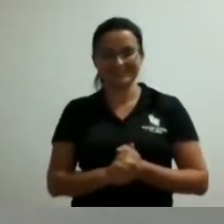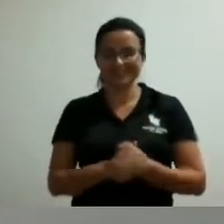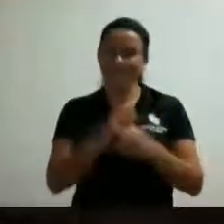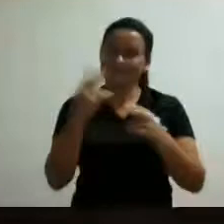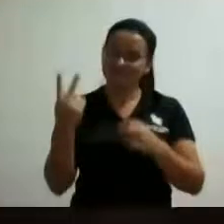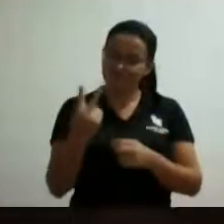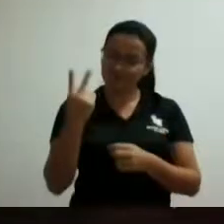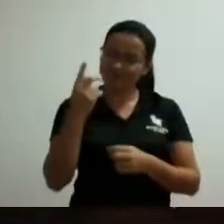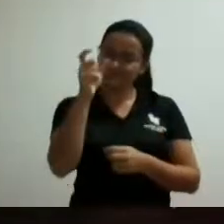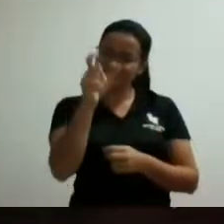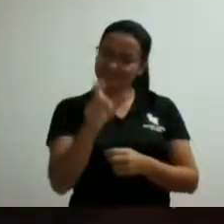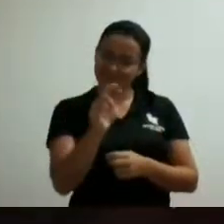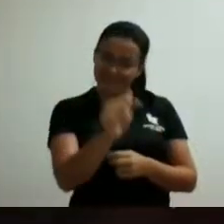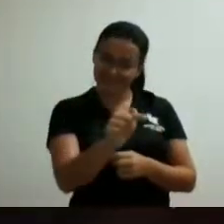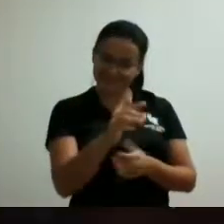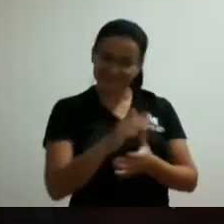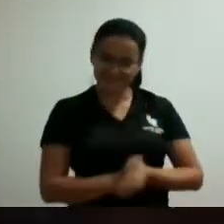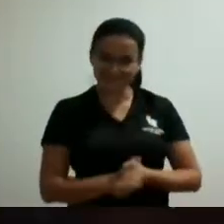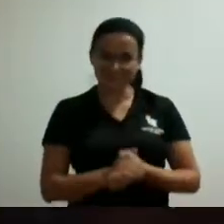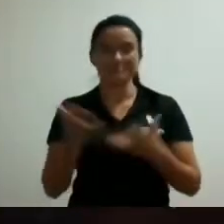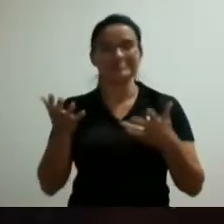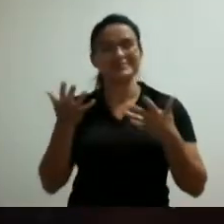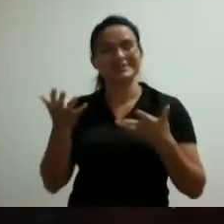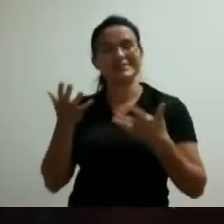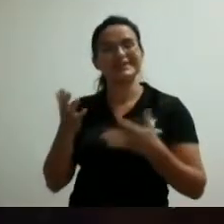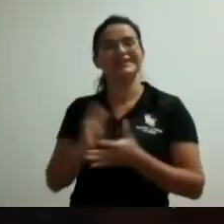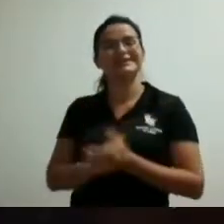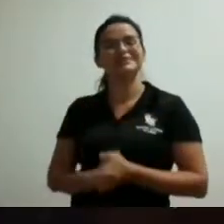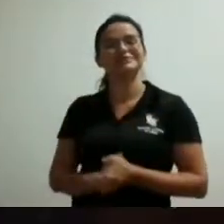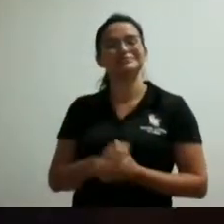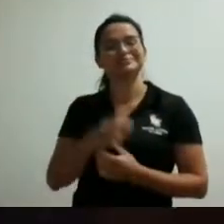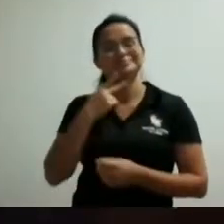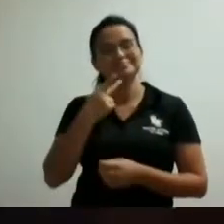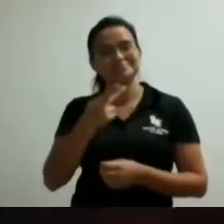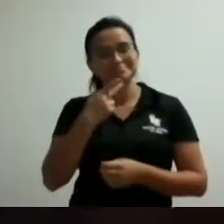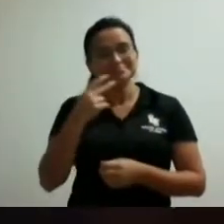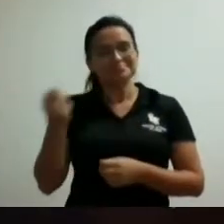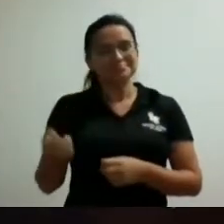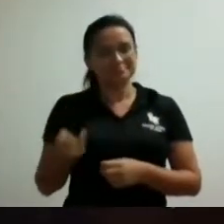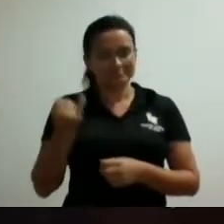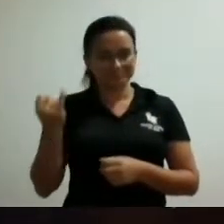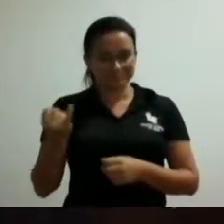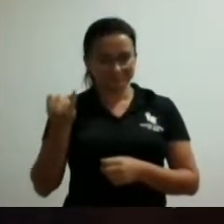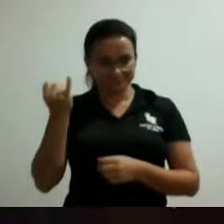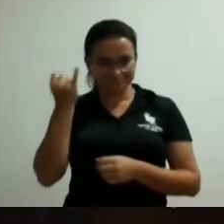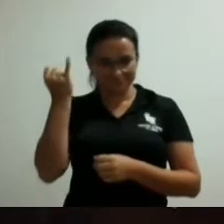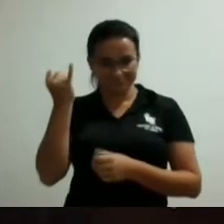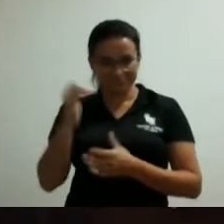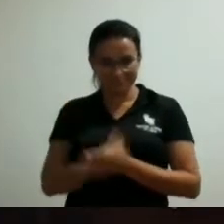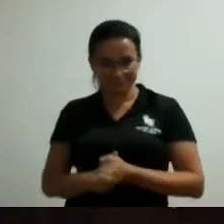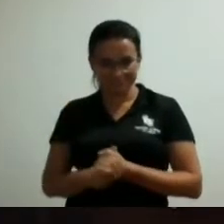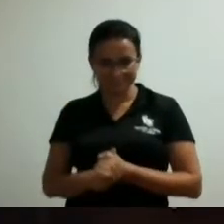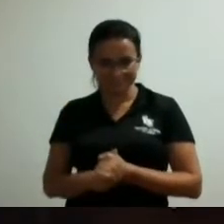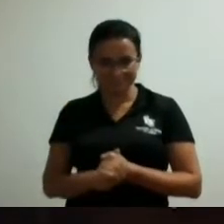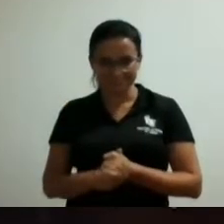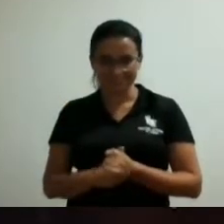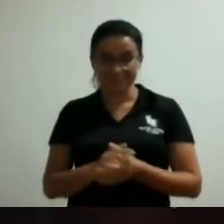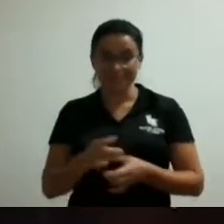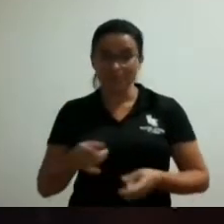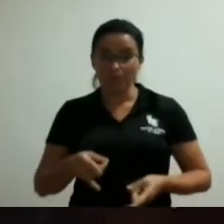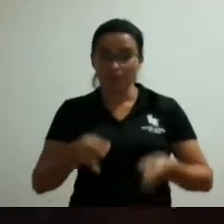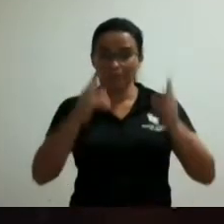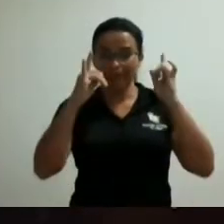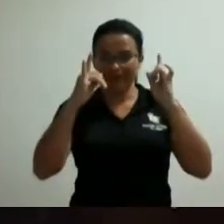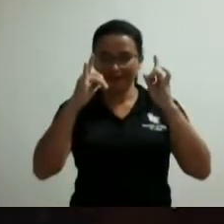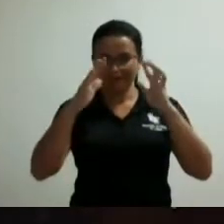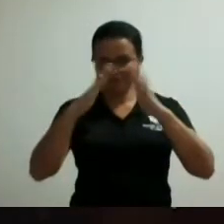quero aqui fazer uma fala agora importante em relação ao prédio do fórum Benjamin Colucci que